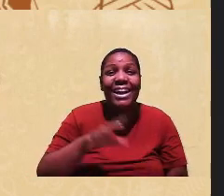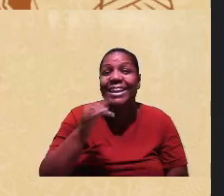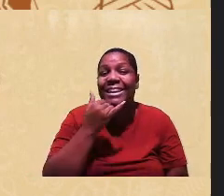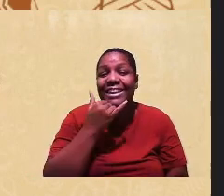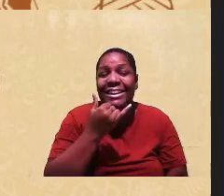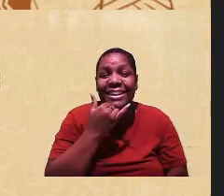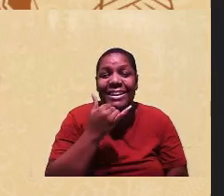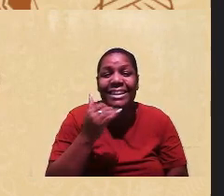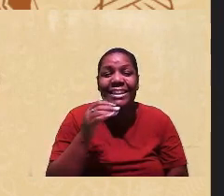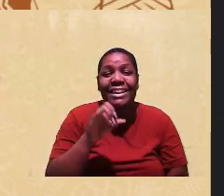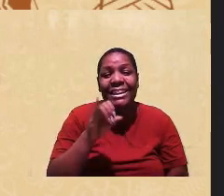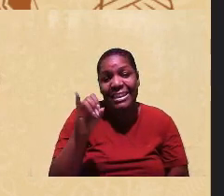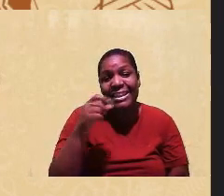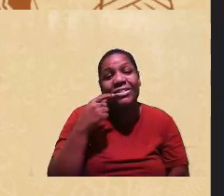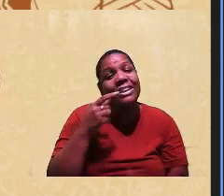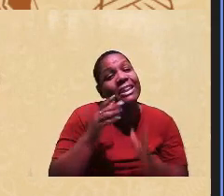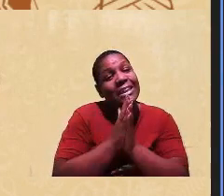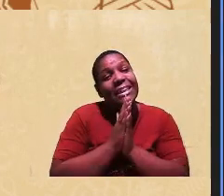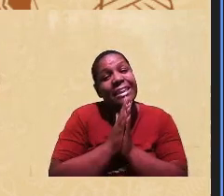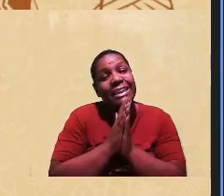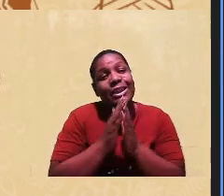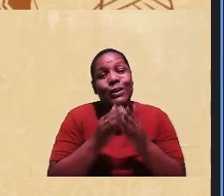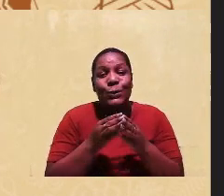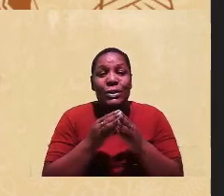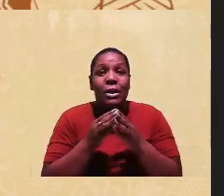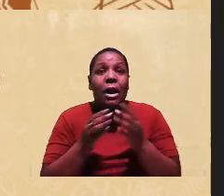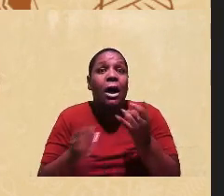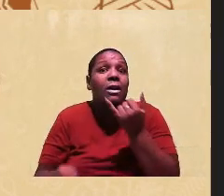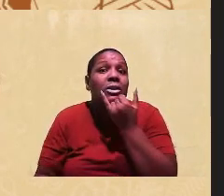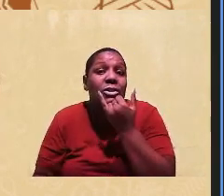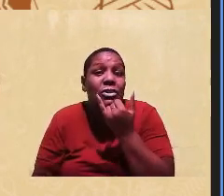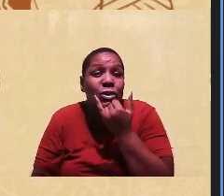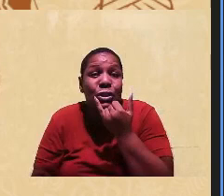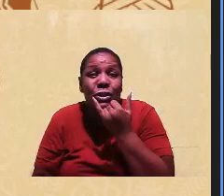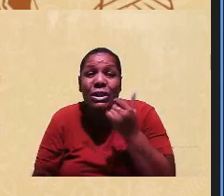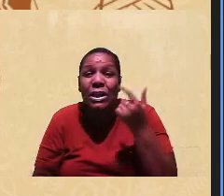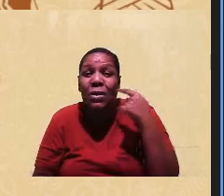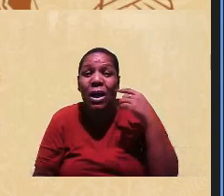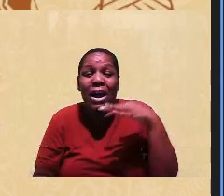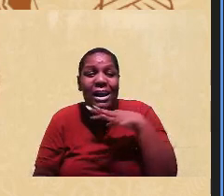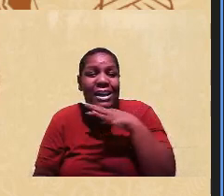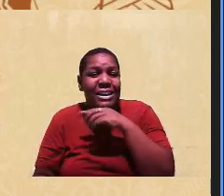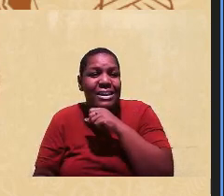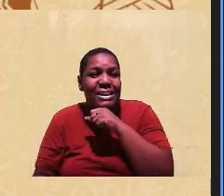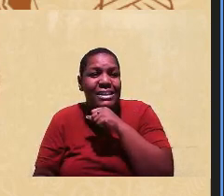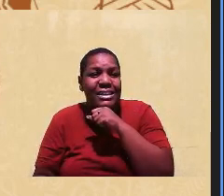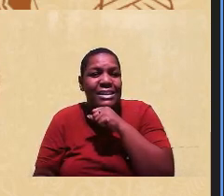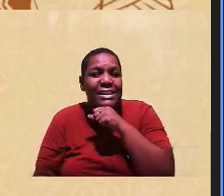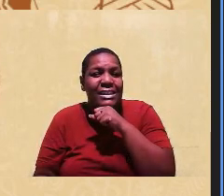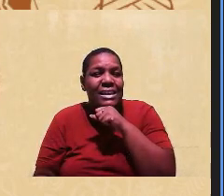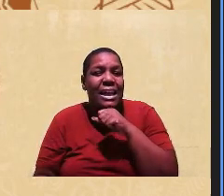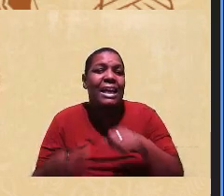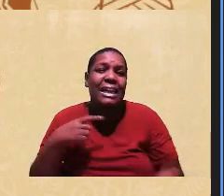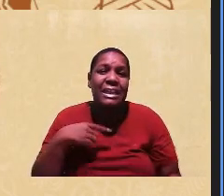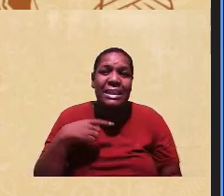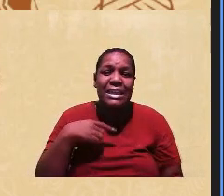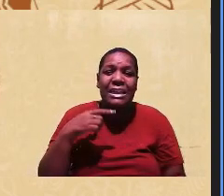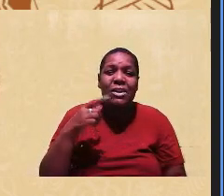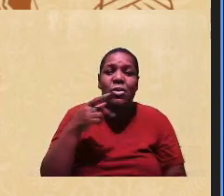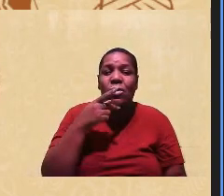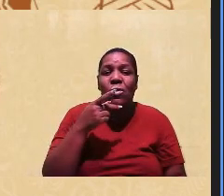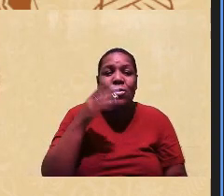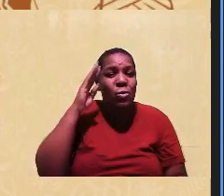Então, se você puder... Pera, gente, desculpa, eu achei que eu tinha chegado aqui uns 20 minutos no máximo, mas aí tem